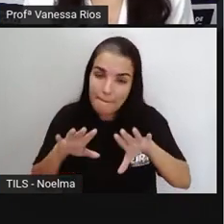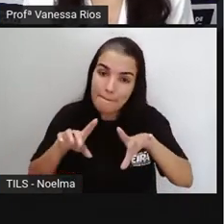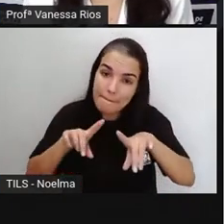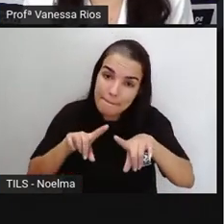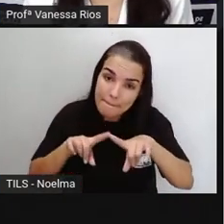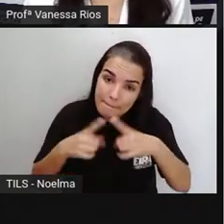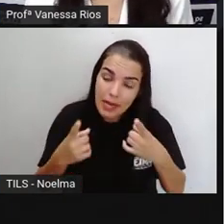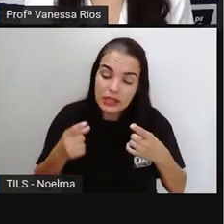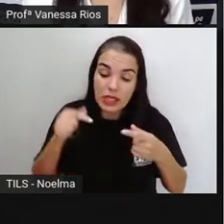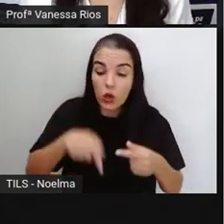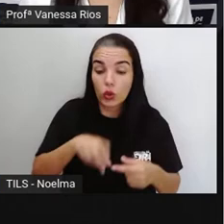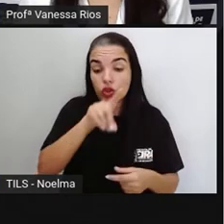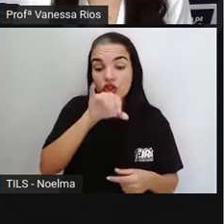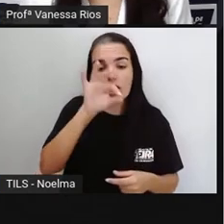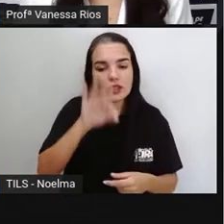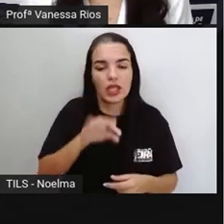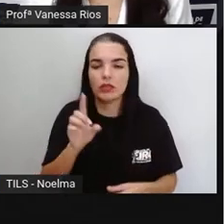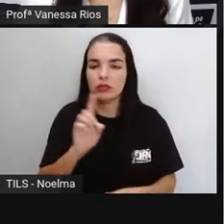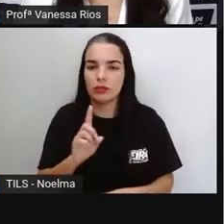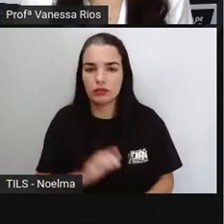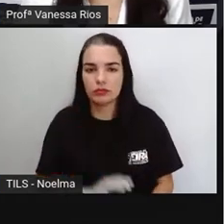mas não dia exato.